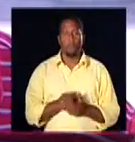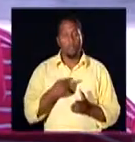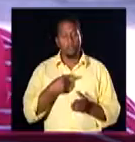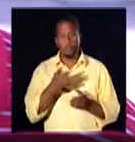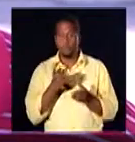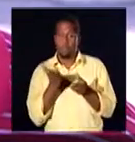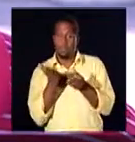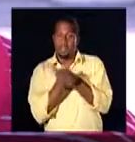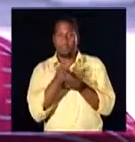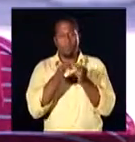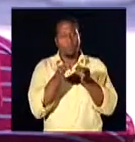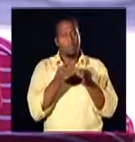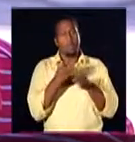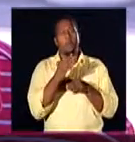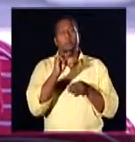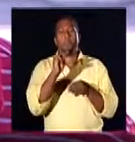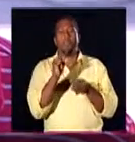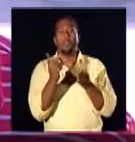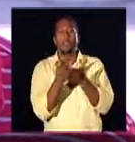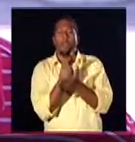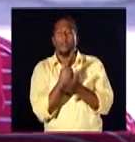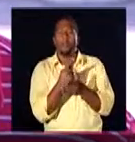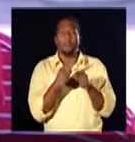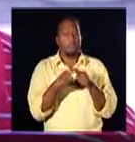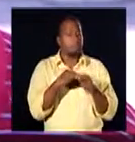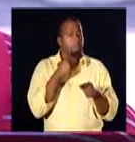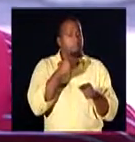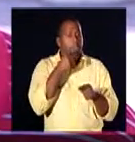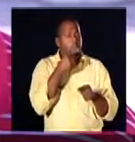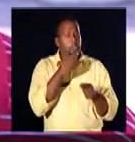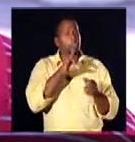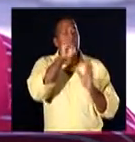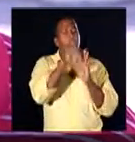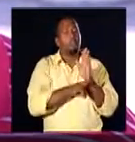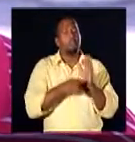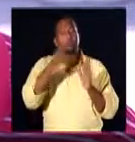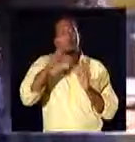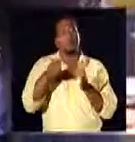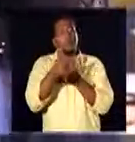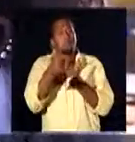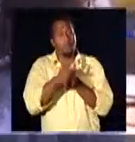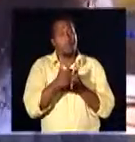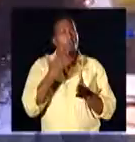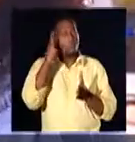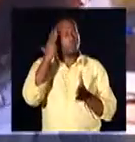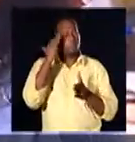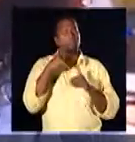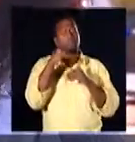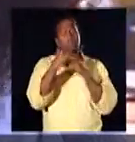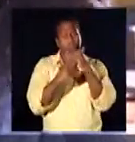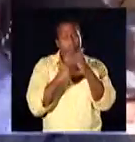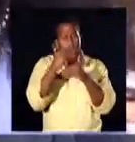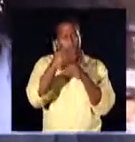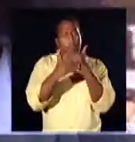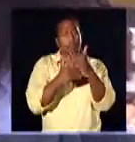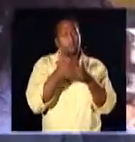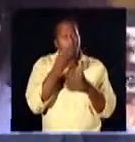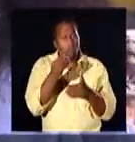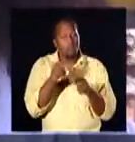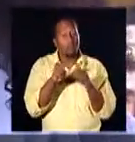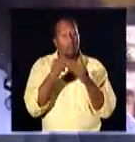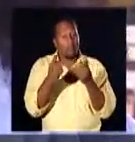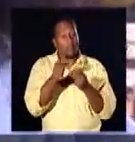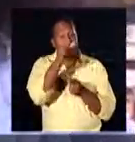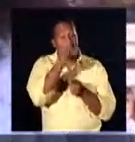Só quando você entra na justiça, nas pequenas causas, fora isso, loja nenhuma quer cumprir o direito do consumidor. Eu acho que tem evoluído, evoluído muito,